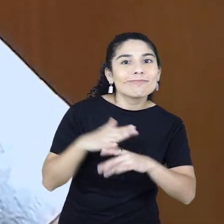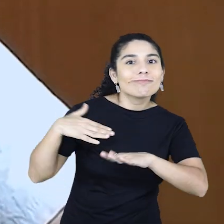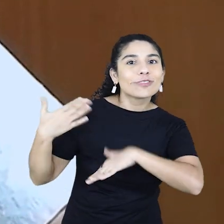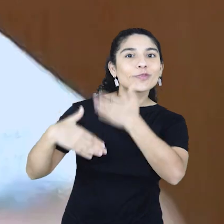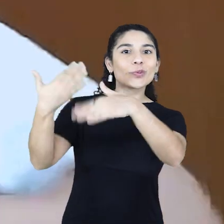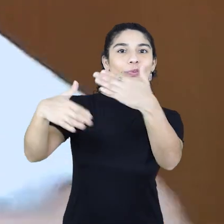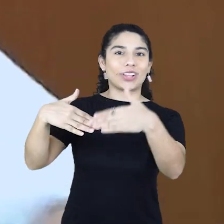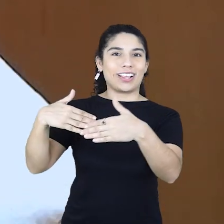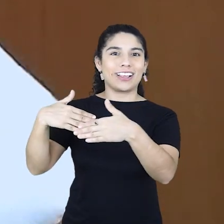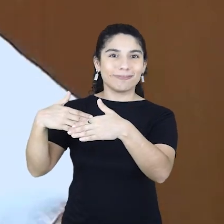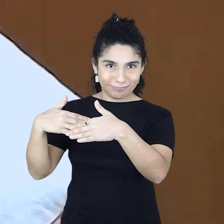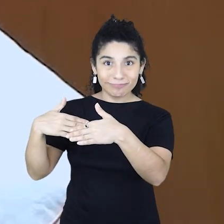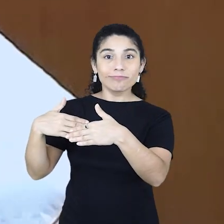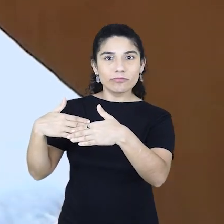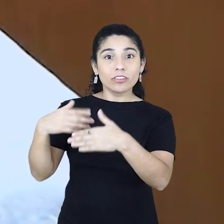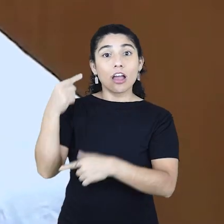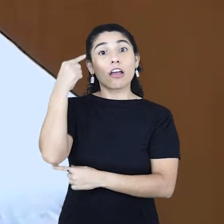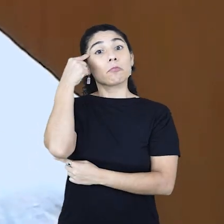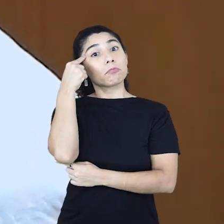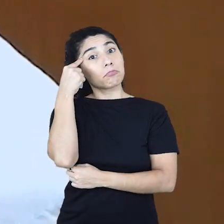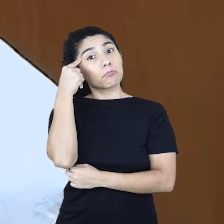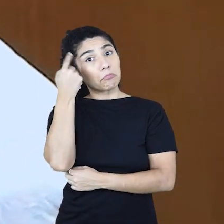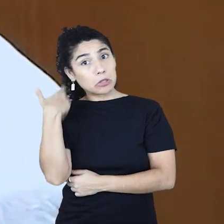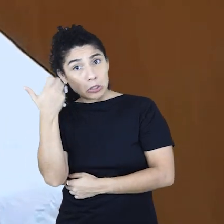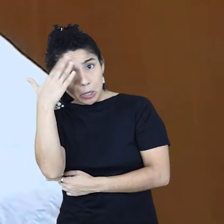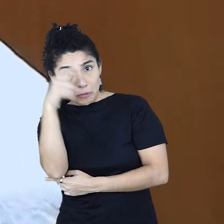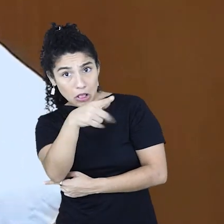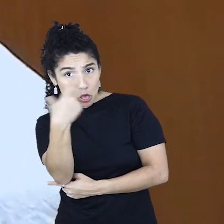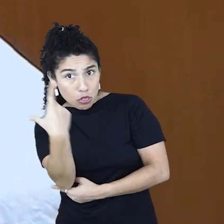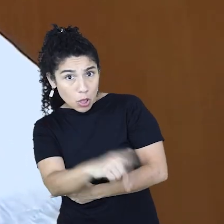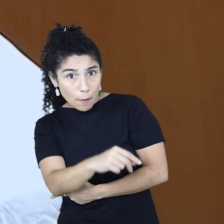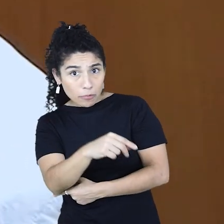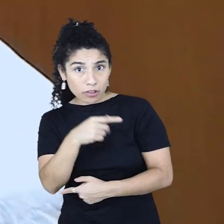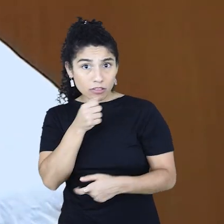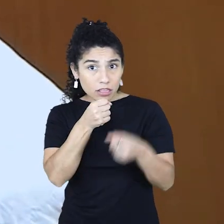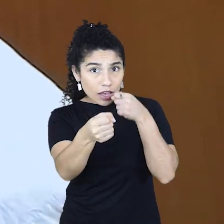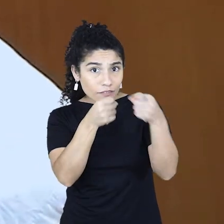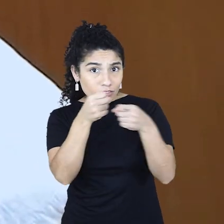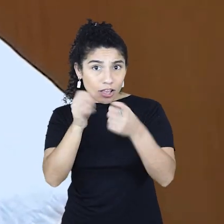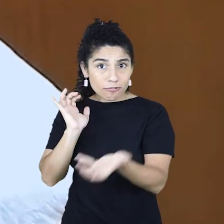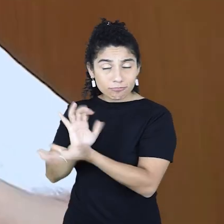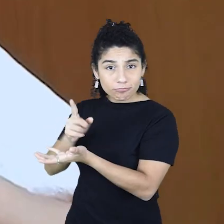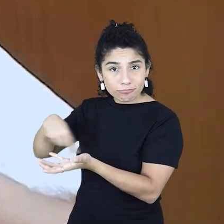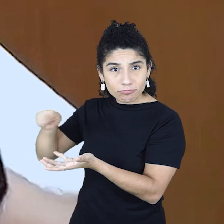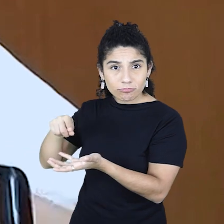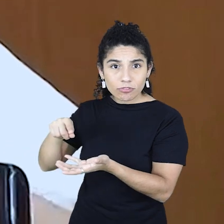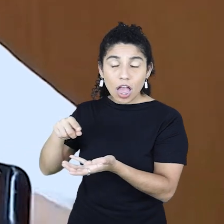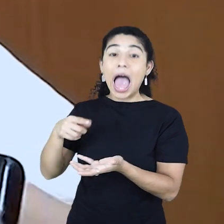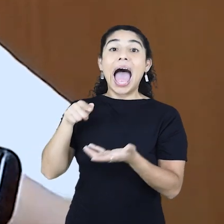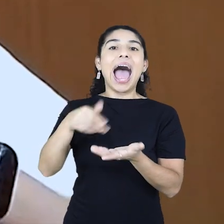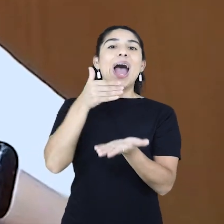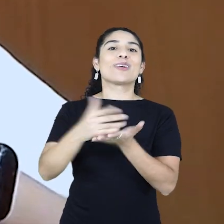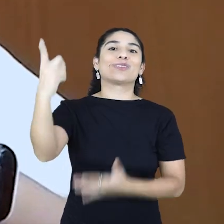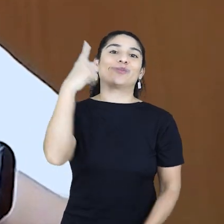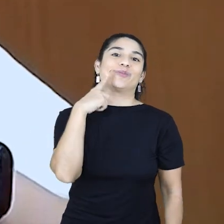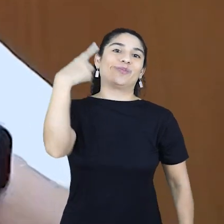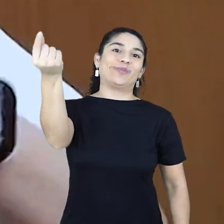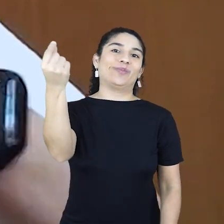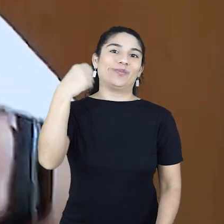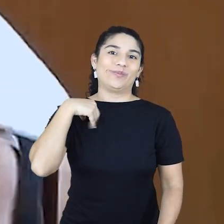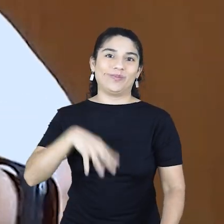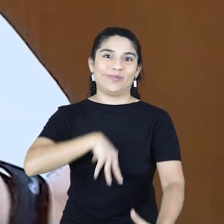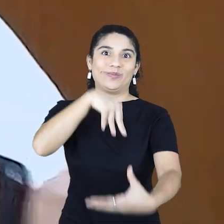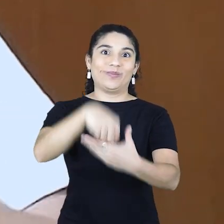desenvolvimento. E eu queria saber se eu topo a vir fazer uma entrevista com o pessoal na Guaí. E foi assim que eu fui